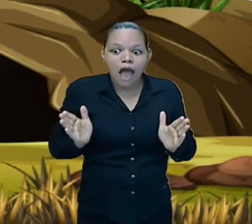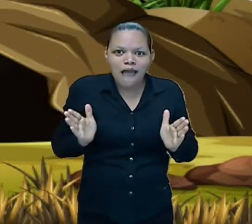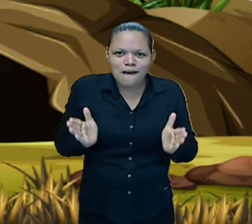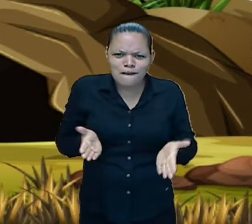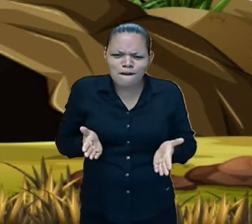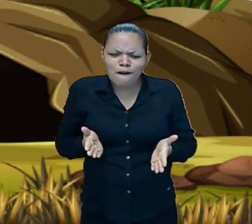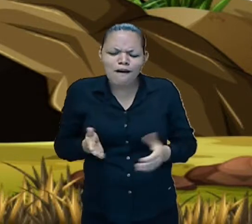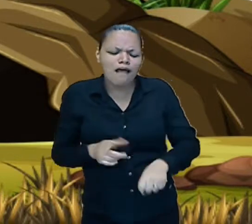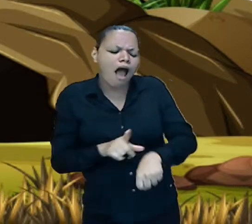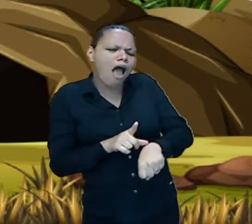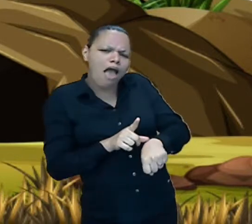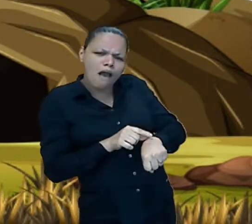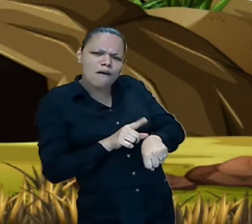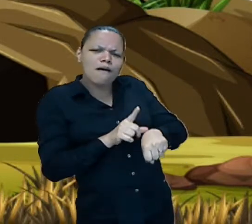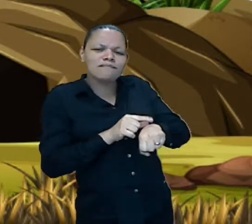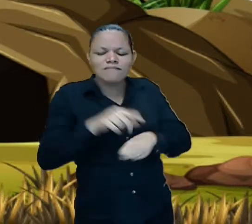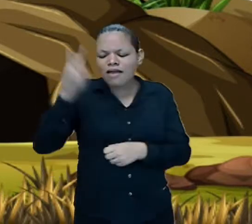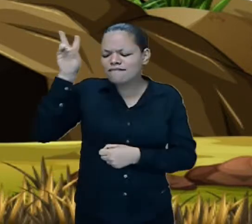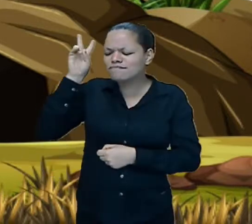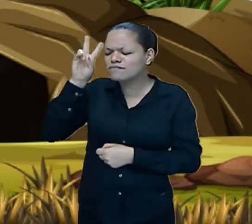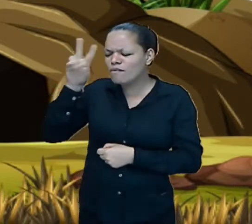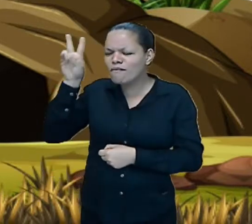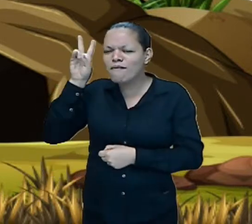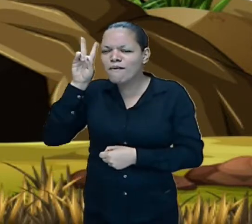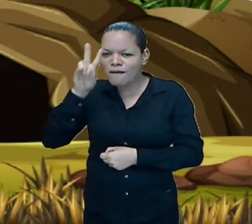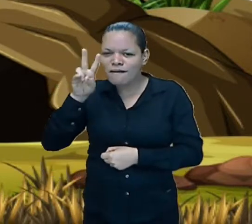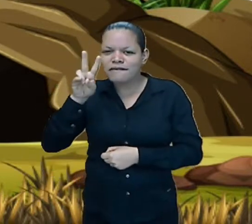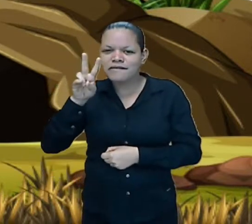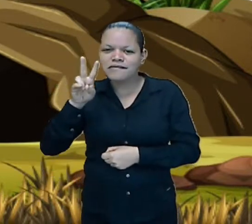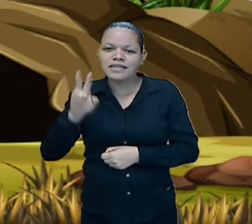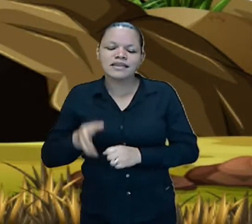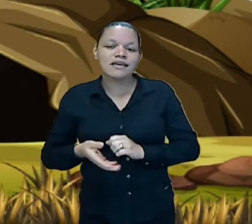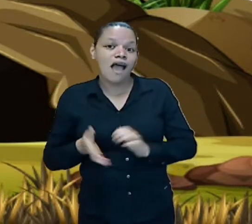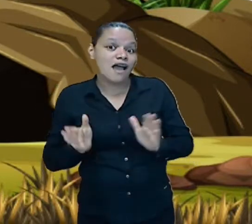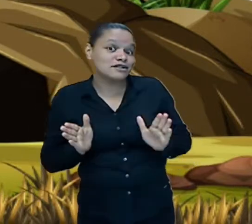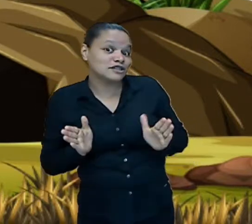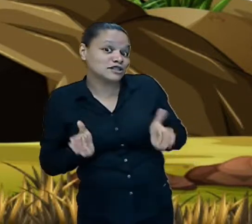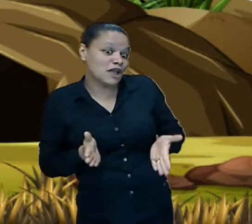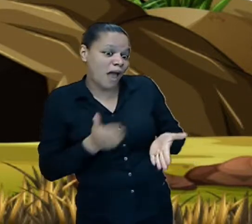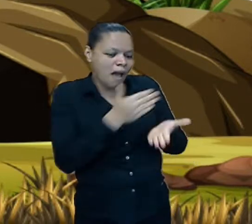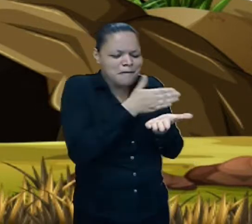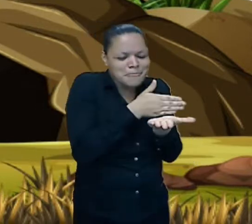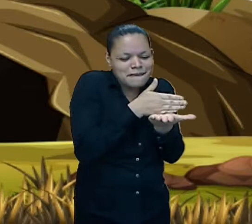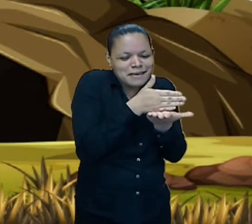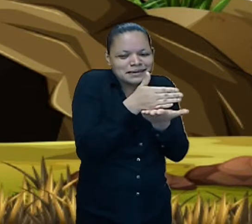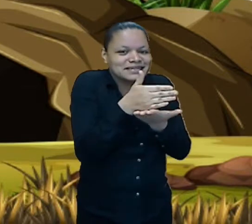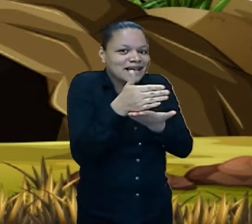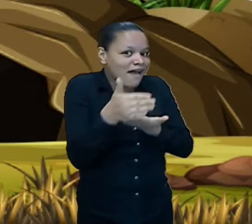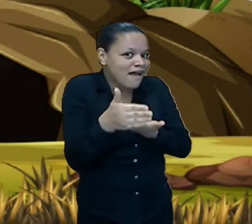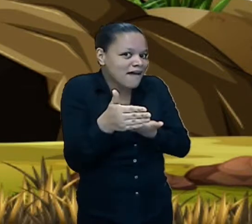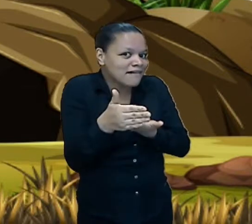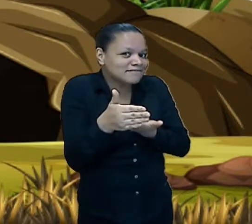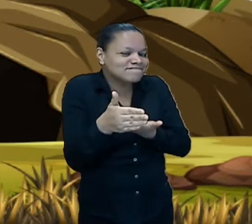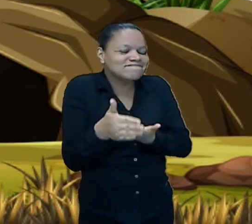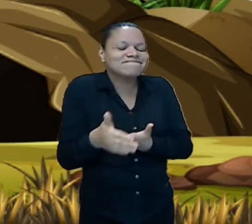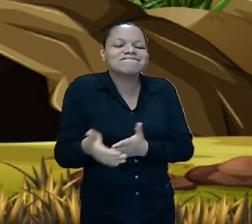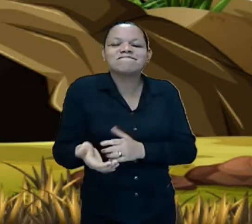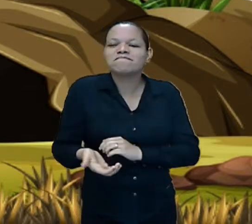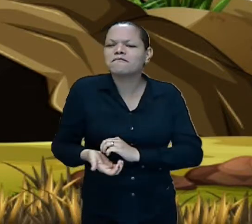é hora da história. Já vai começar.